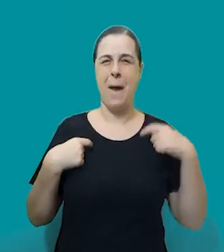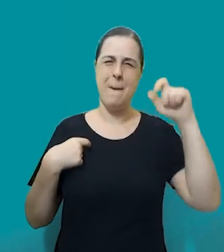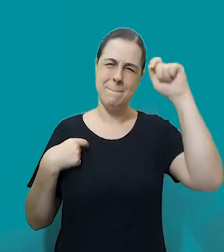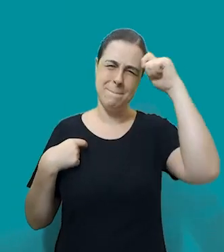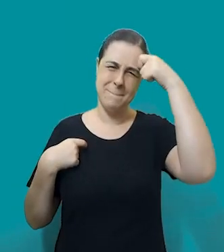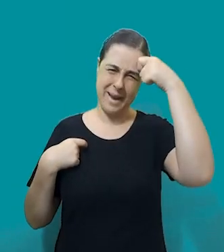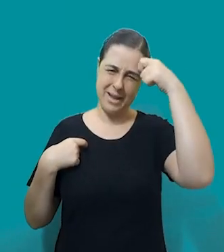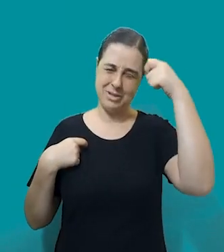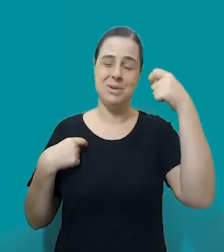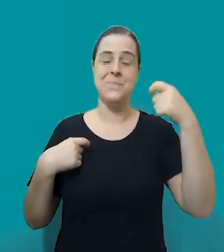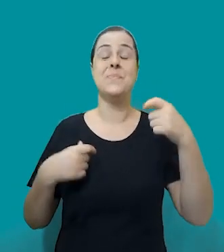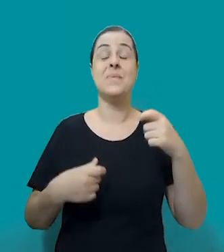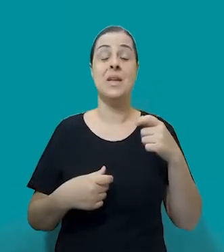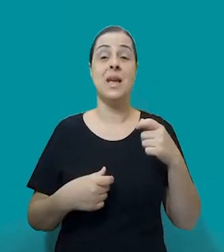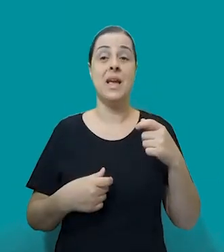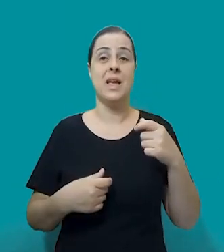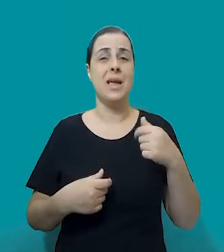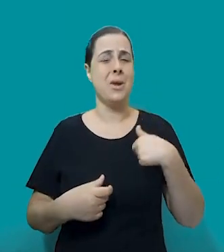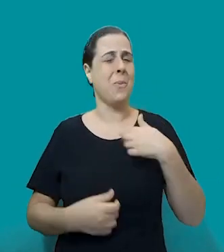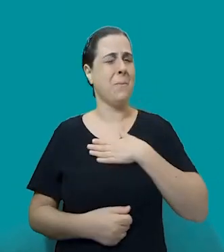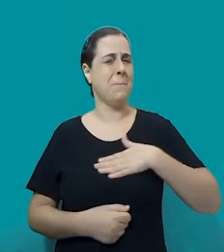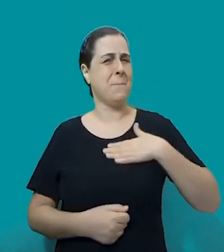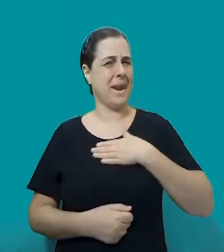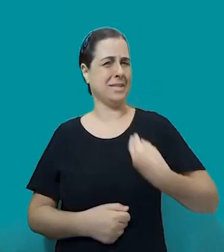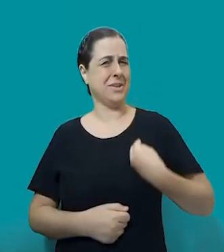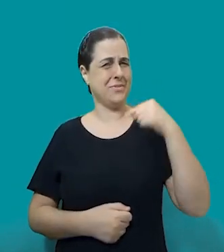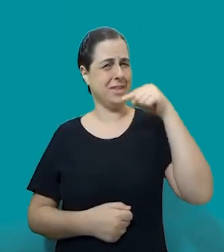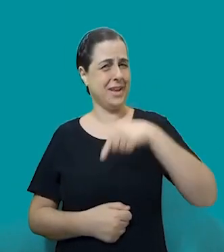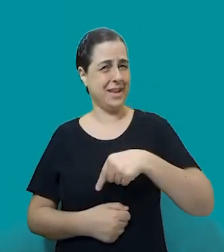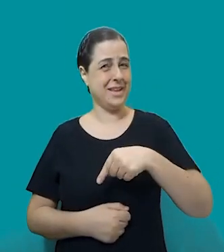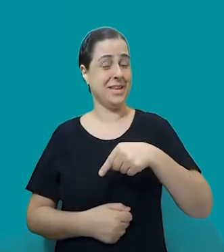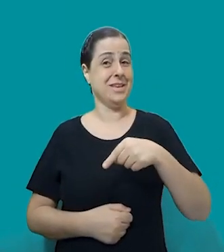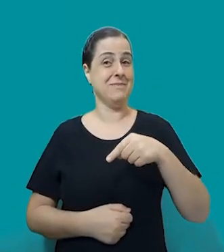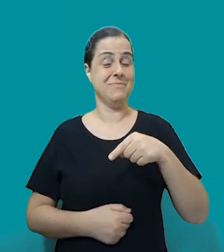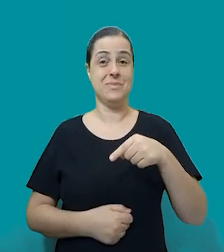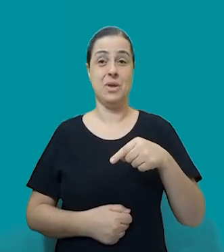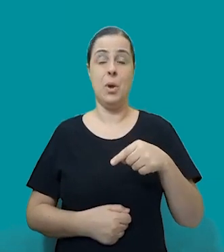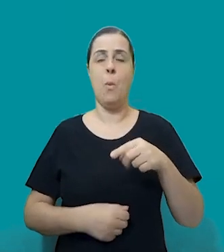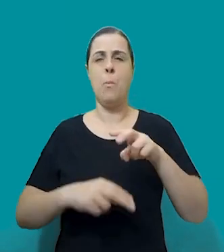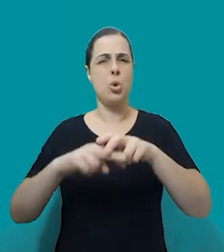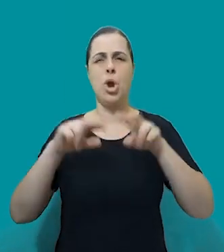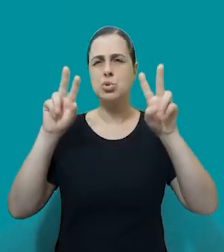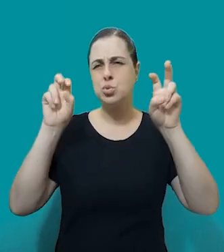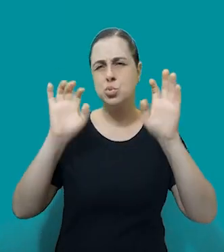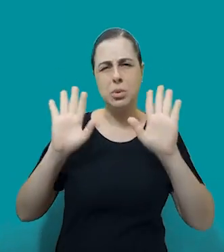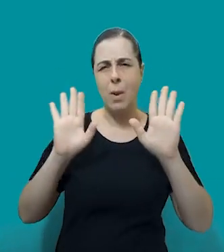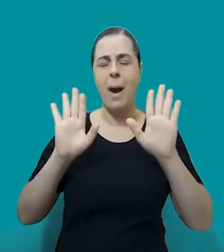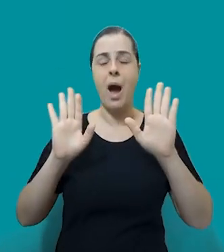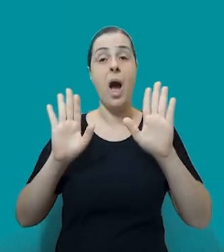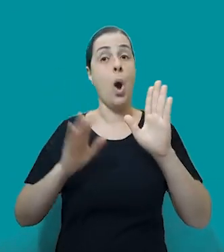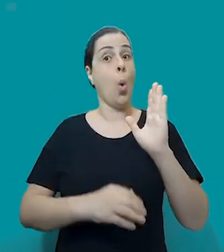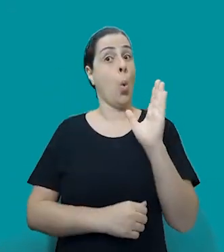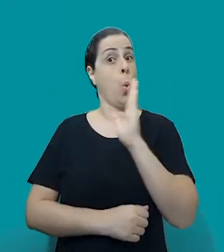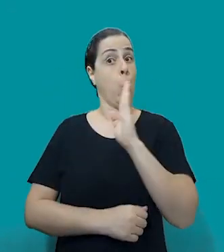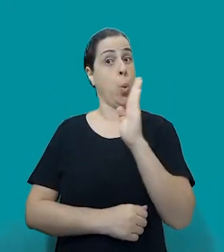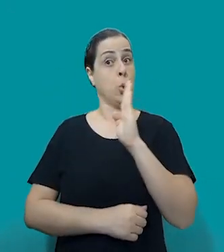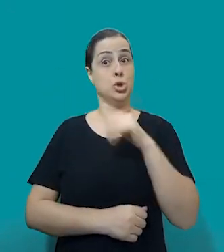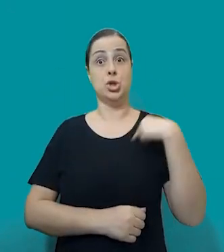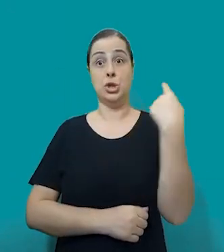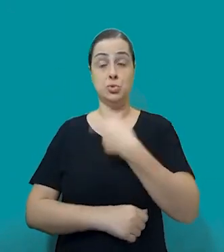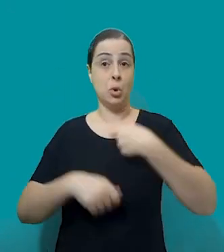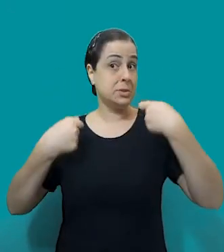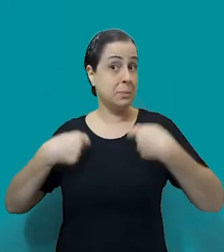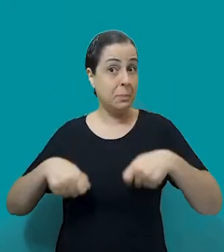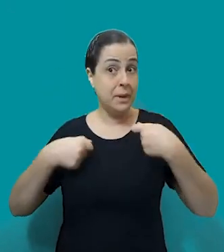aqui, não tanto para falar desse tema, mas a urgência desse tema, acho que traz esse gás para a gente.